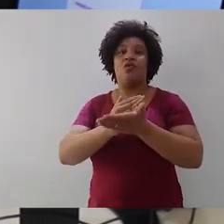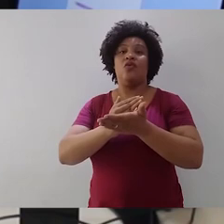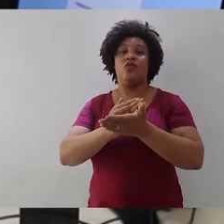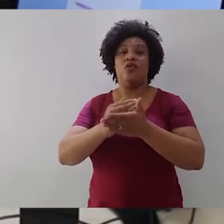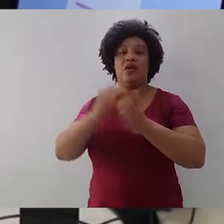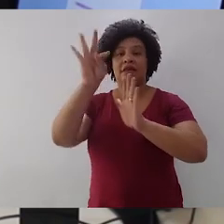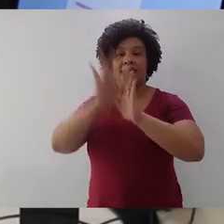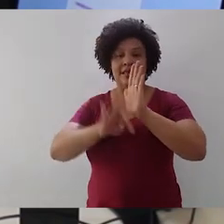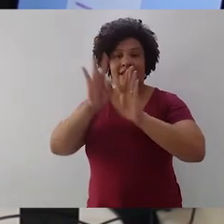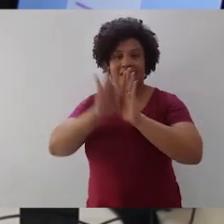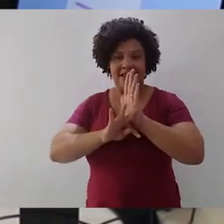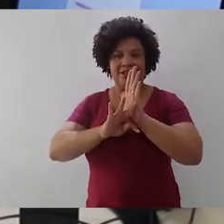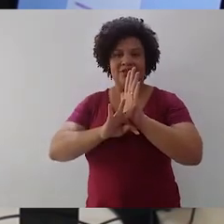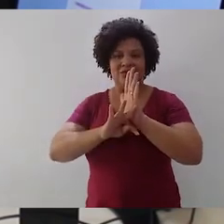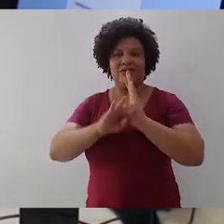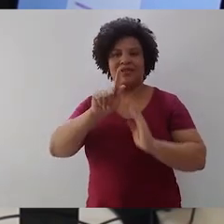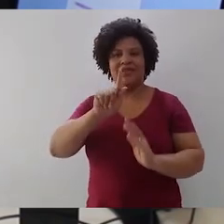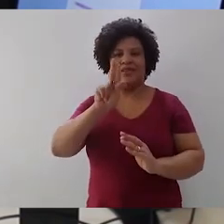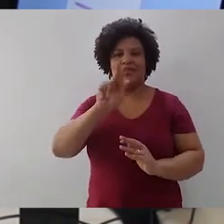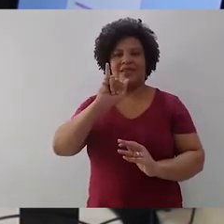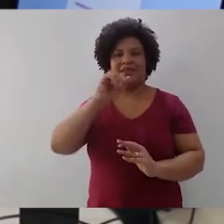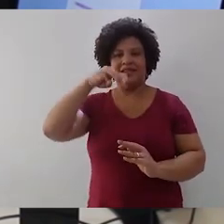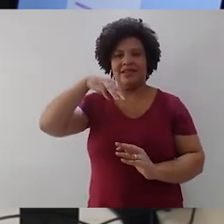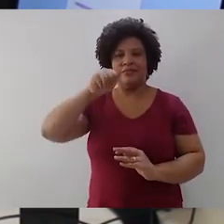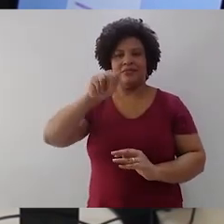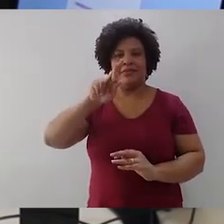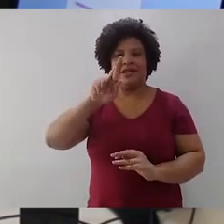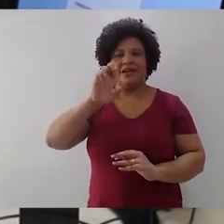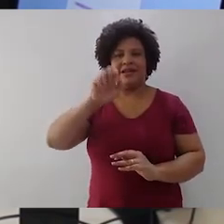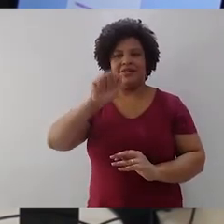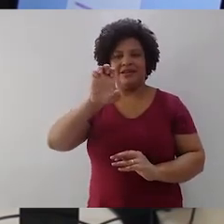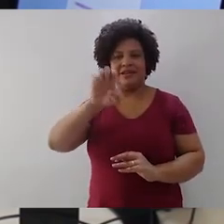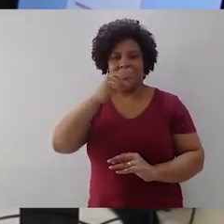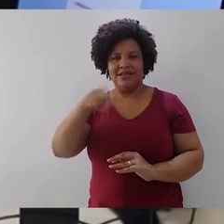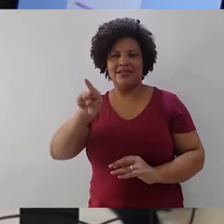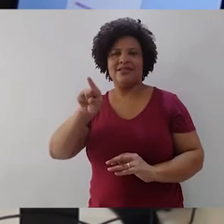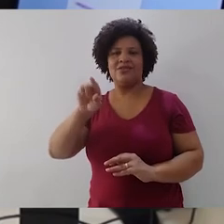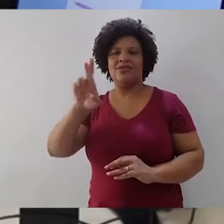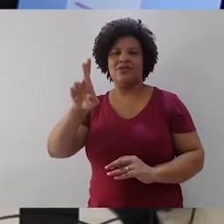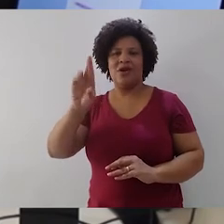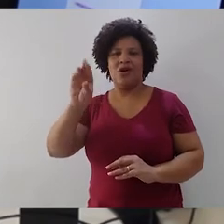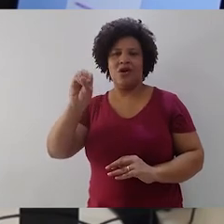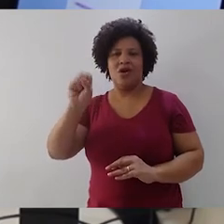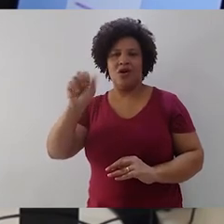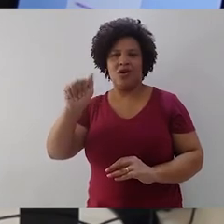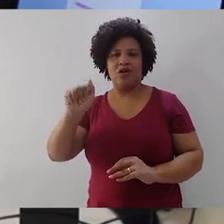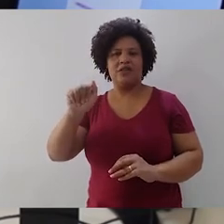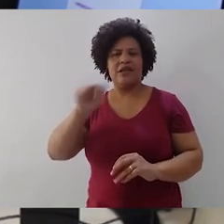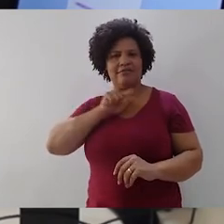adjetivos que é texto primoroso. Então a gente não pode dizer que não deve usar nunca adjetivo, não pode usar nenhum